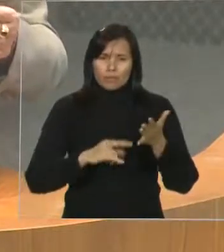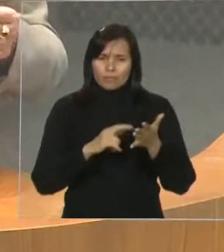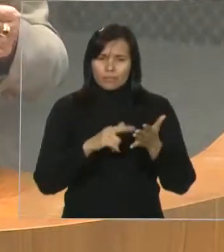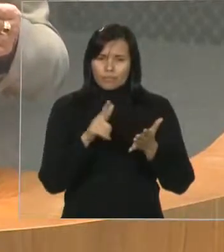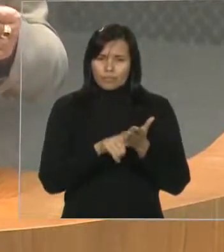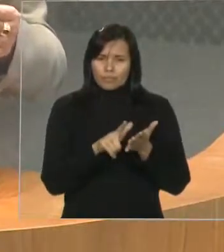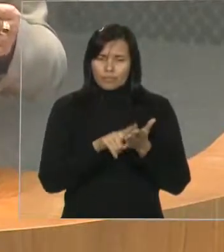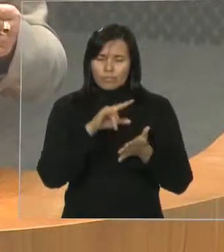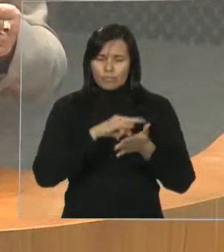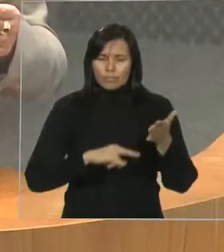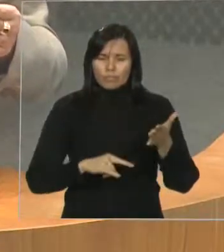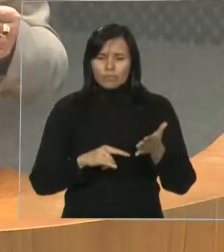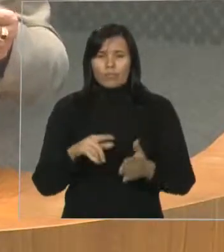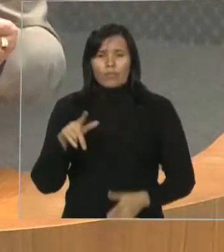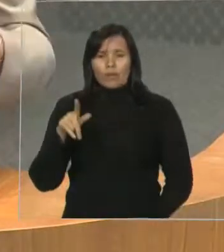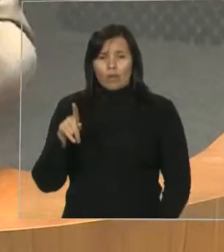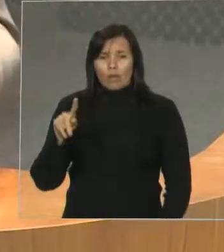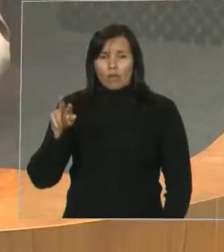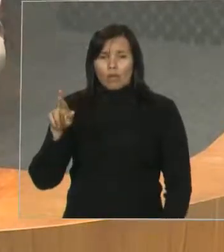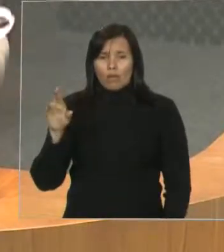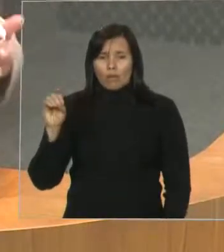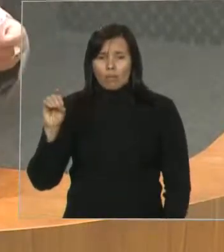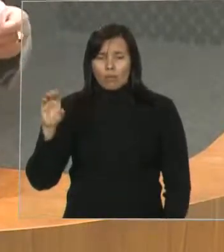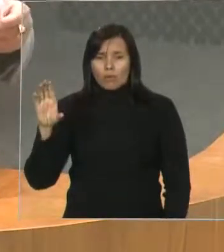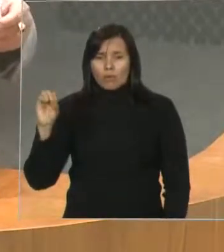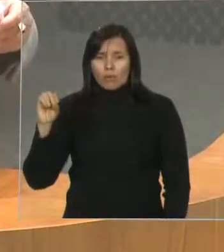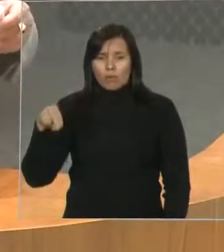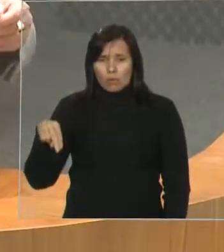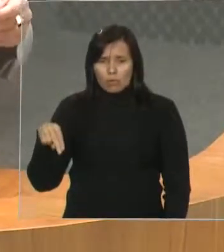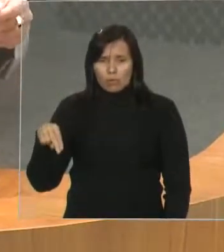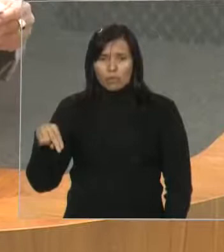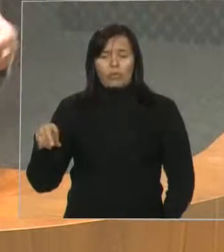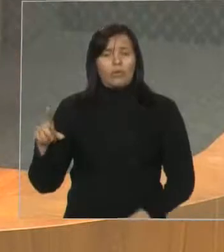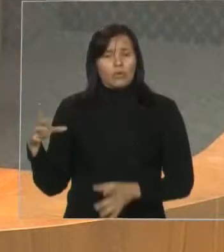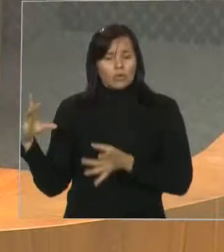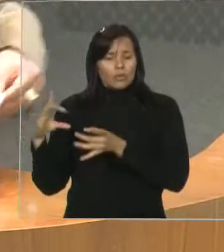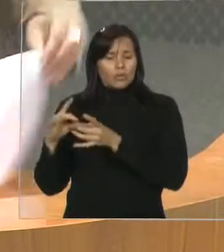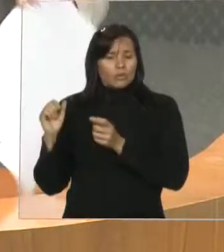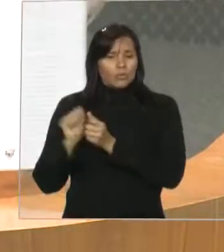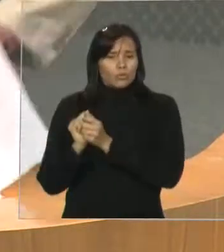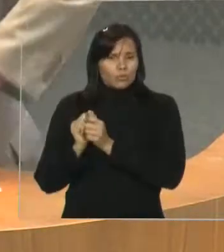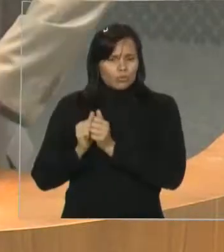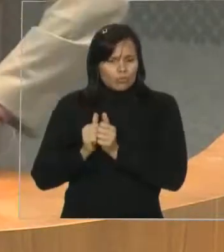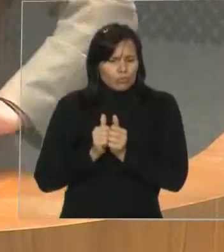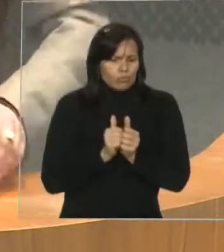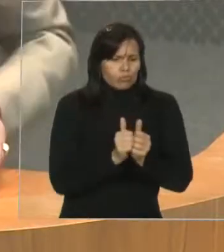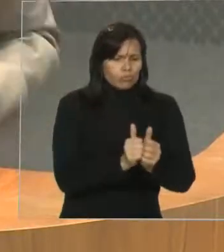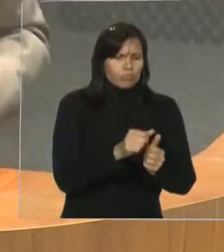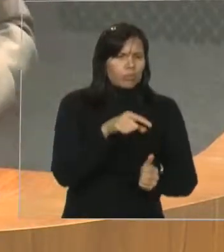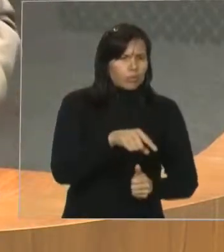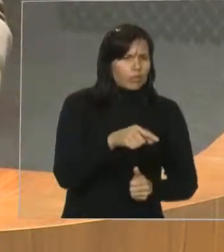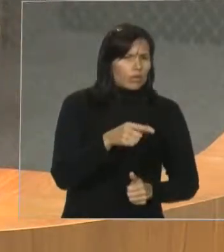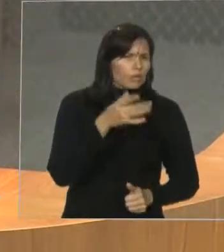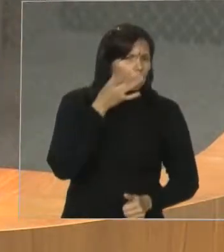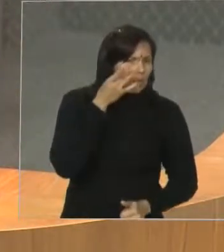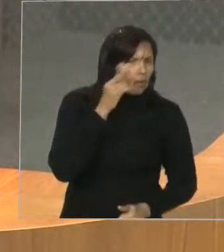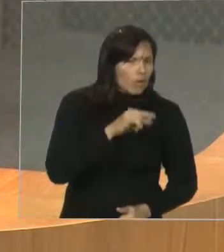acompanhou durante a vistoria. Está todo especificado o que é necessário. O próprio PROCOR,